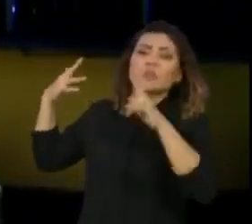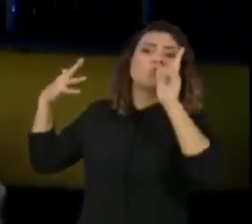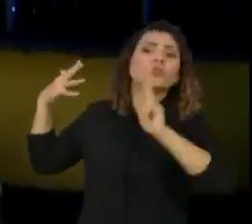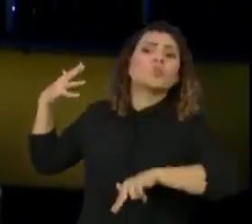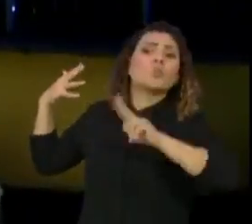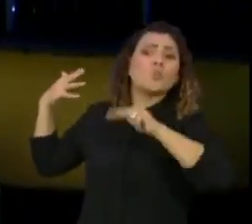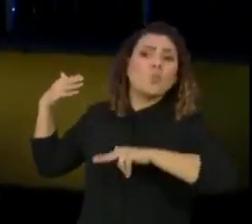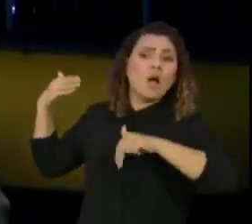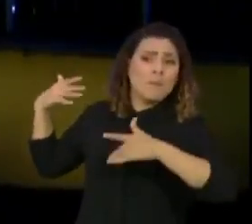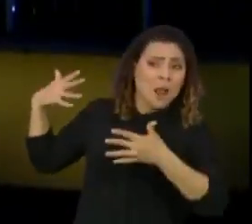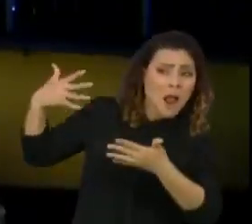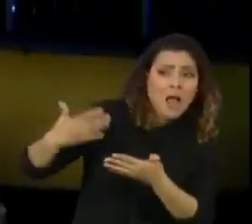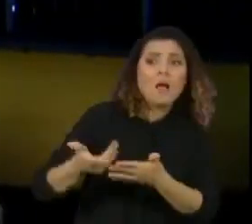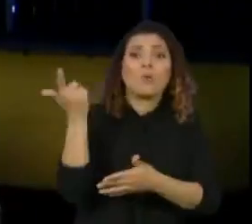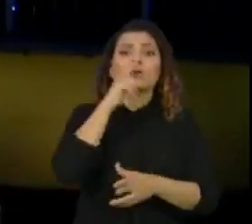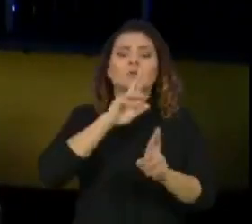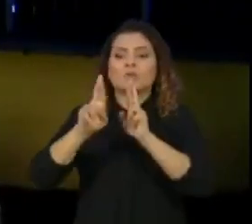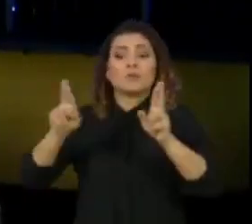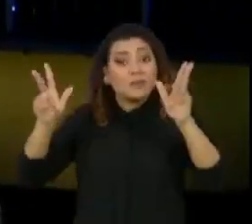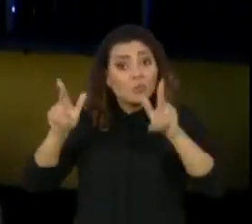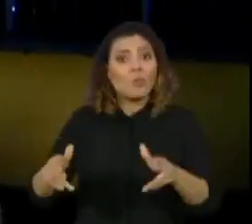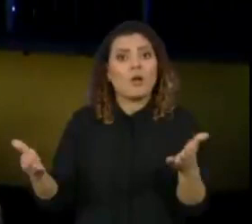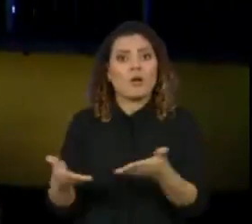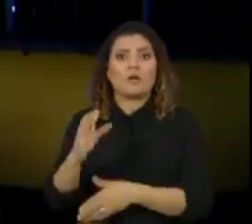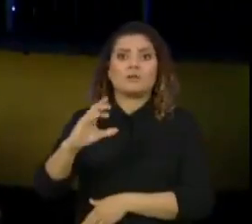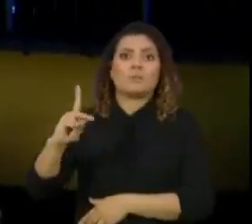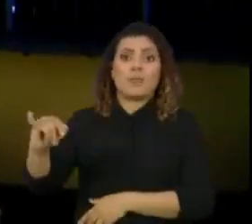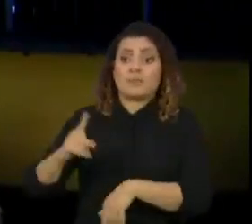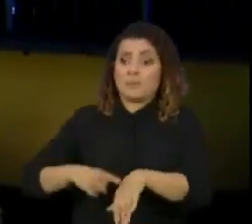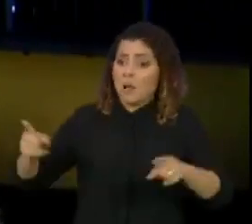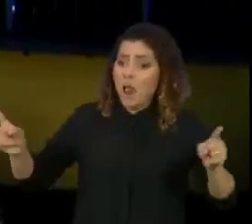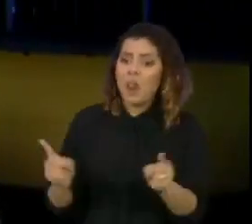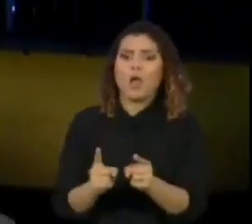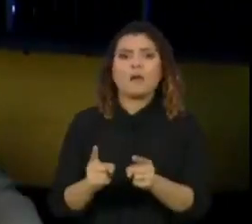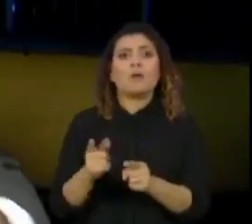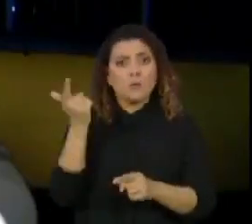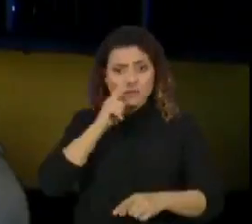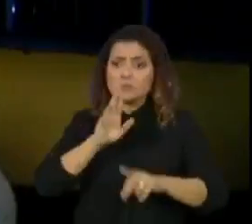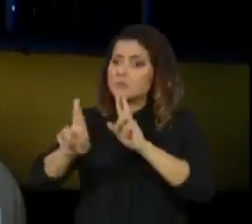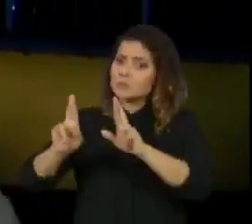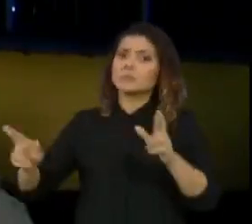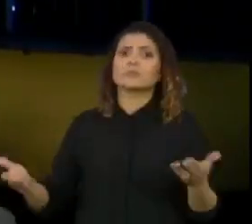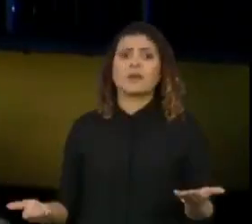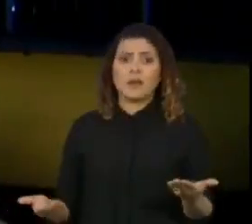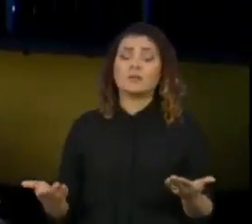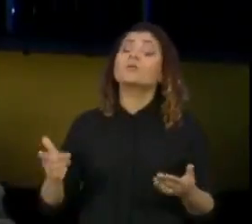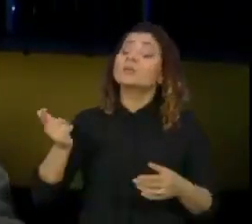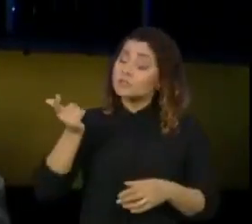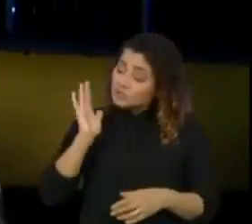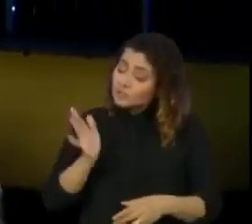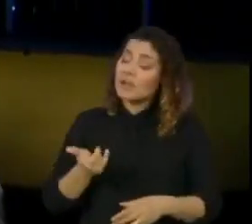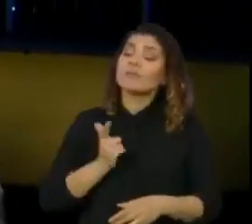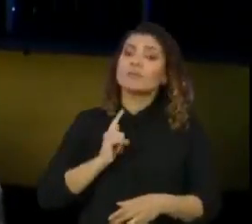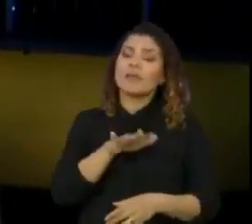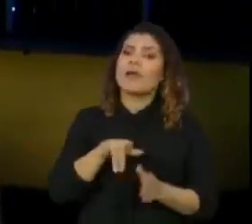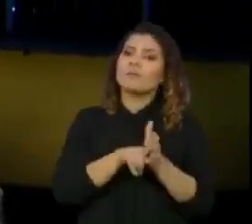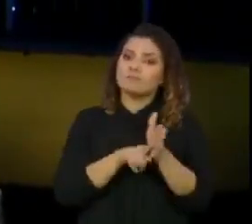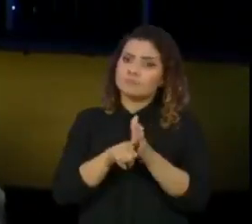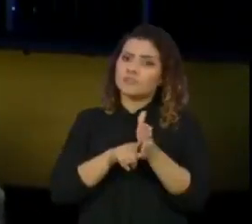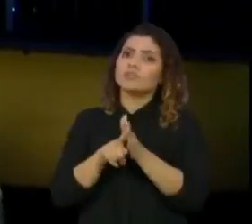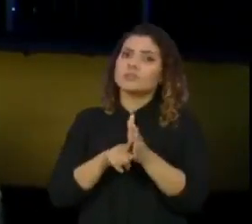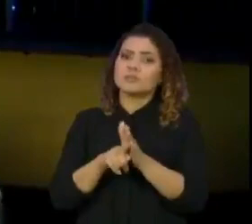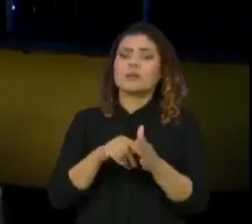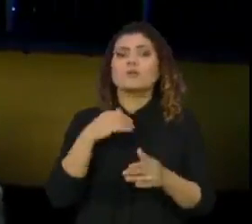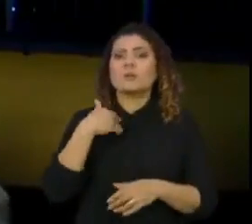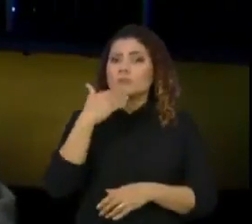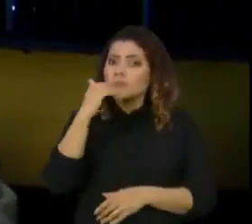tantos resultados em tão curto tempo. Em tão curto tempo. Nós já temos, do ponto de vista da investigação, eu